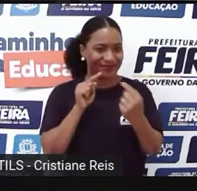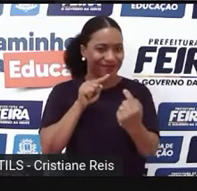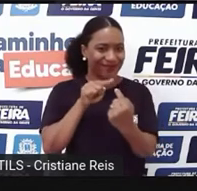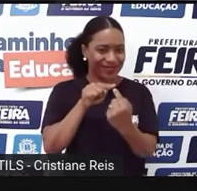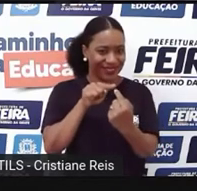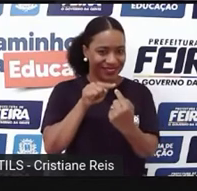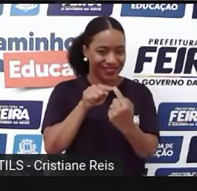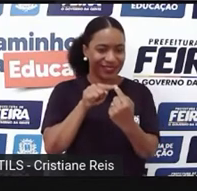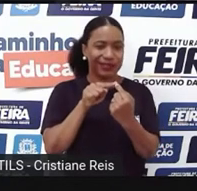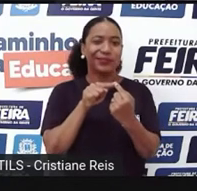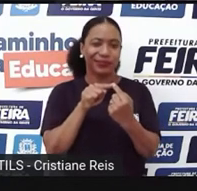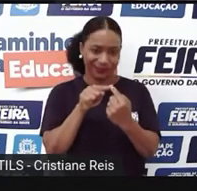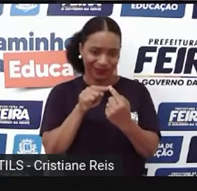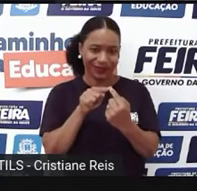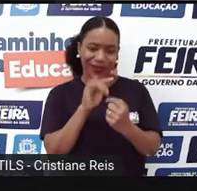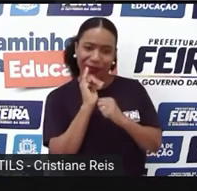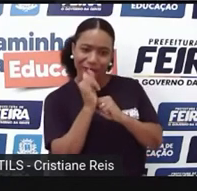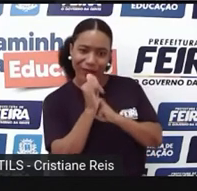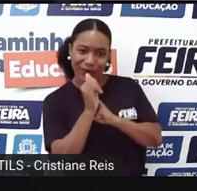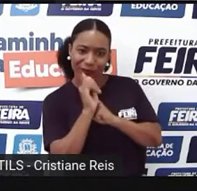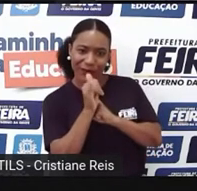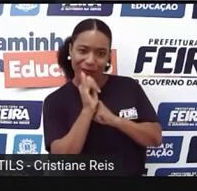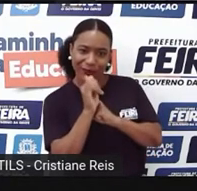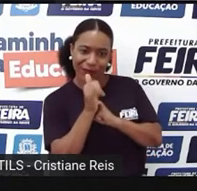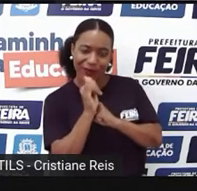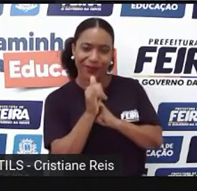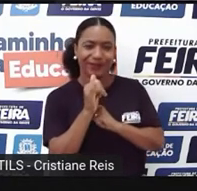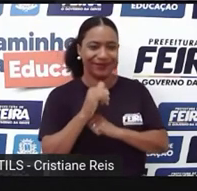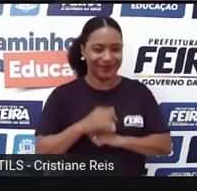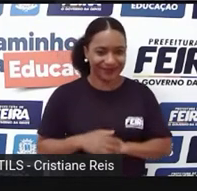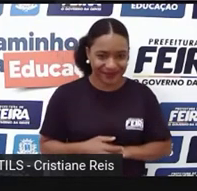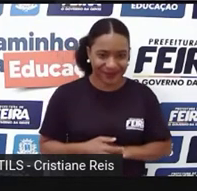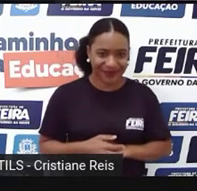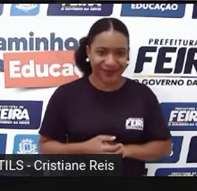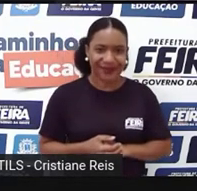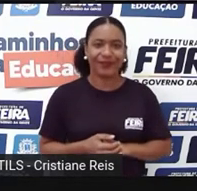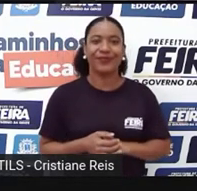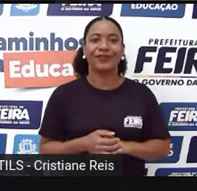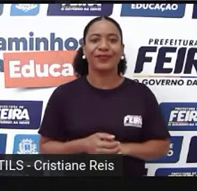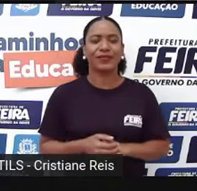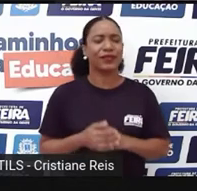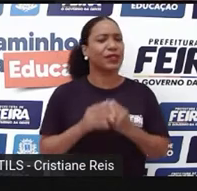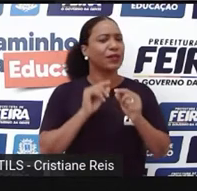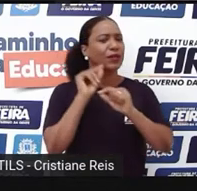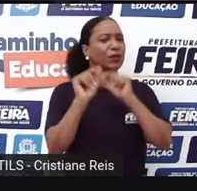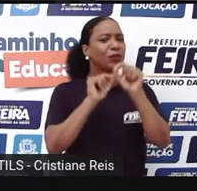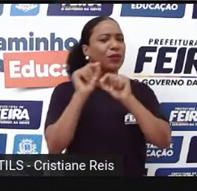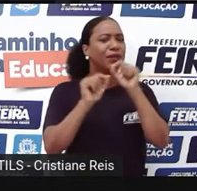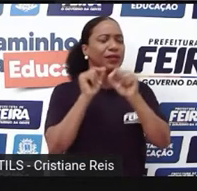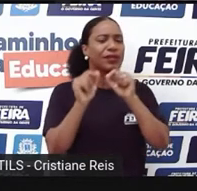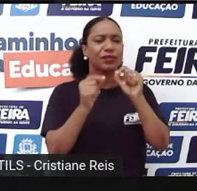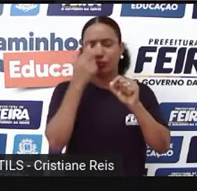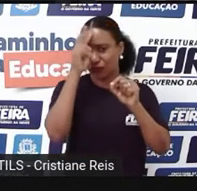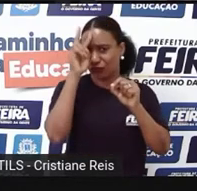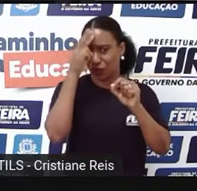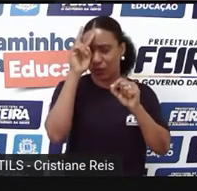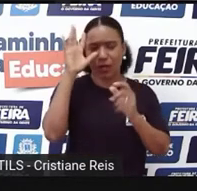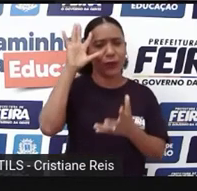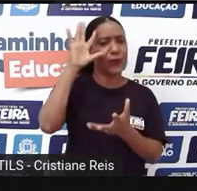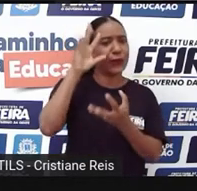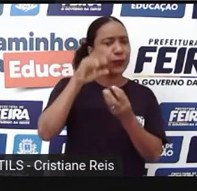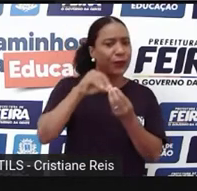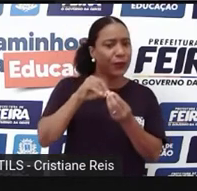story, ou seja, para um conto. What is this story? O que é esta história? O que a gente